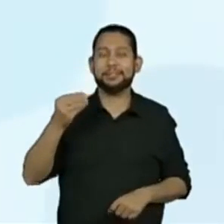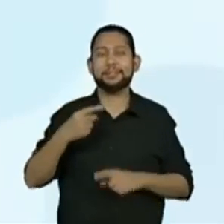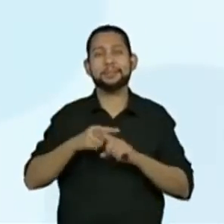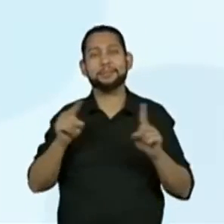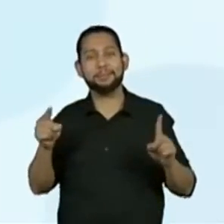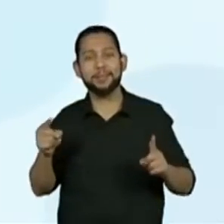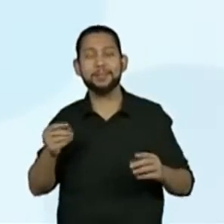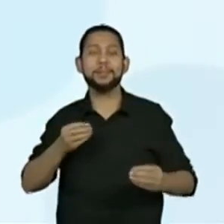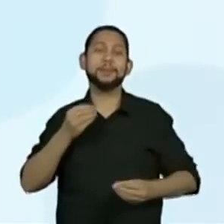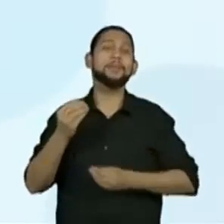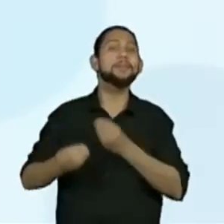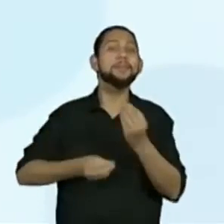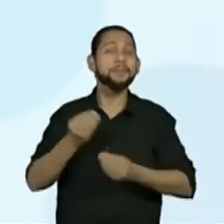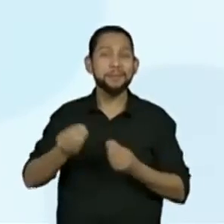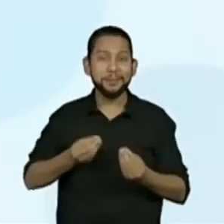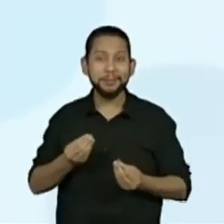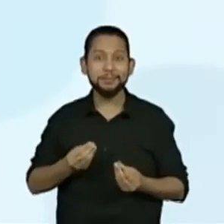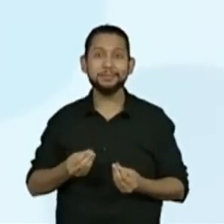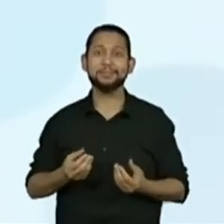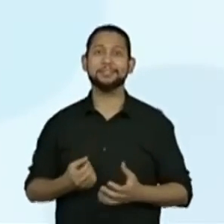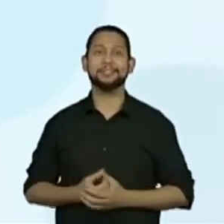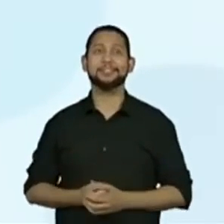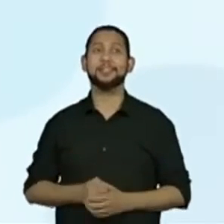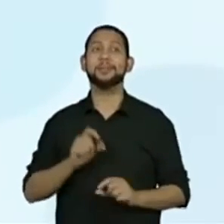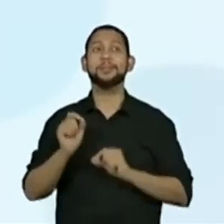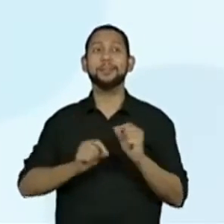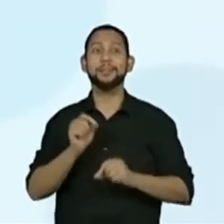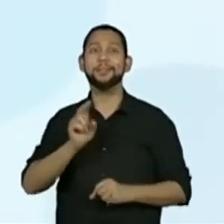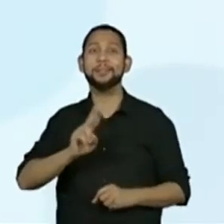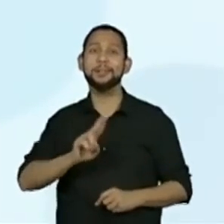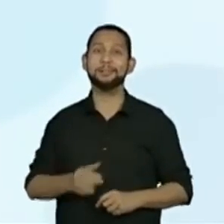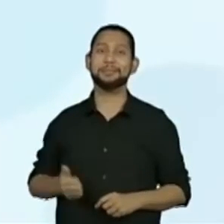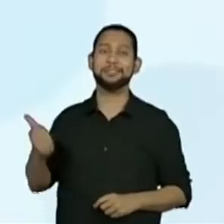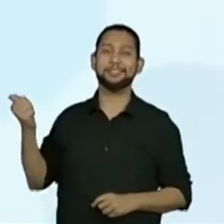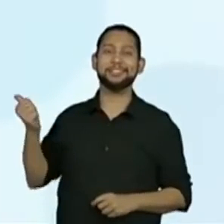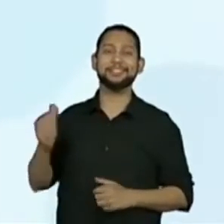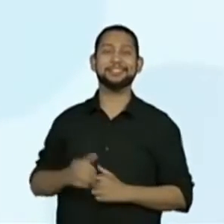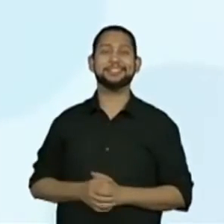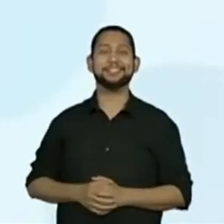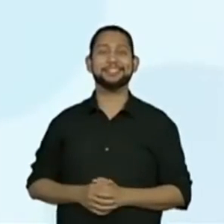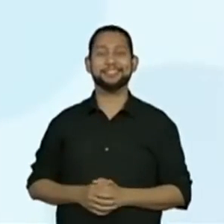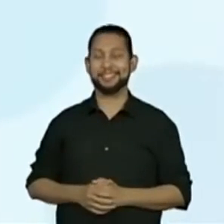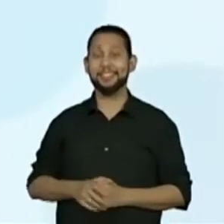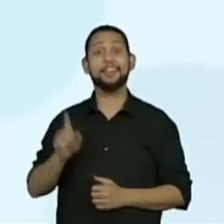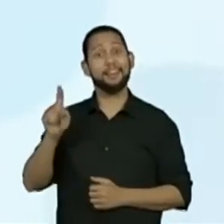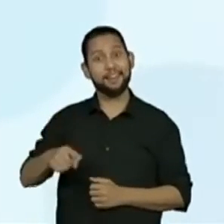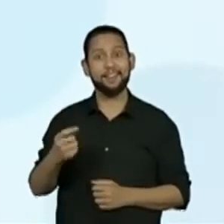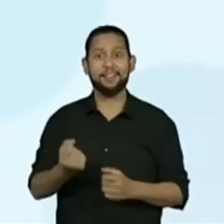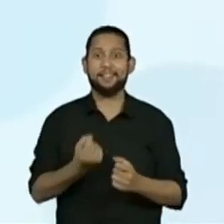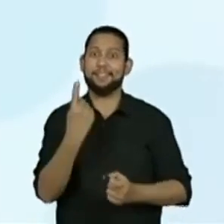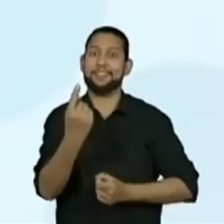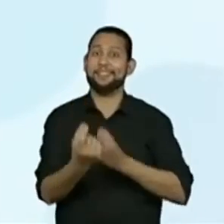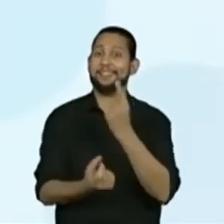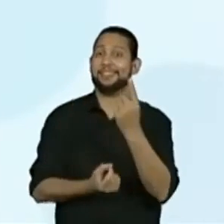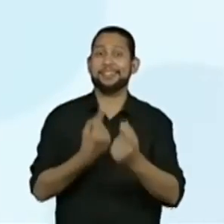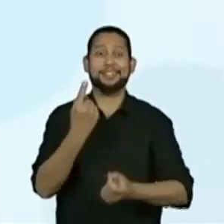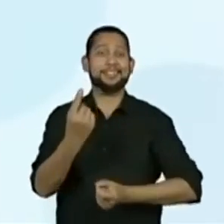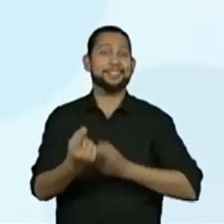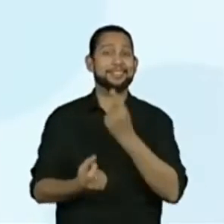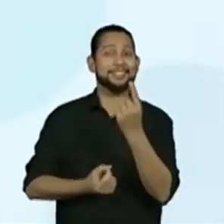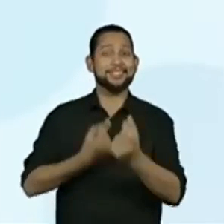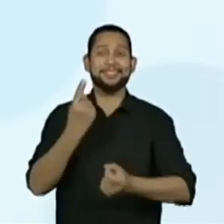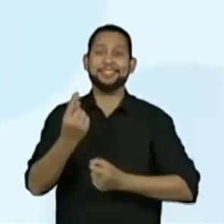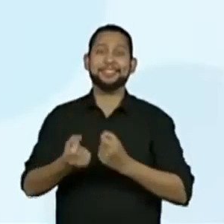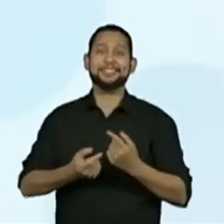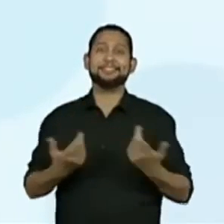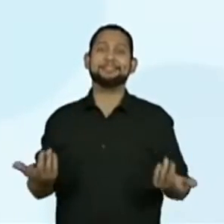chama esse experimento? Olha aqui. Chama fenômeno aleatório, certo?